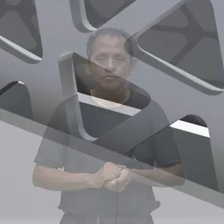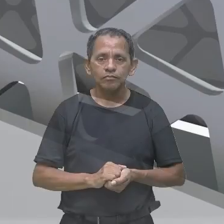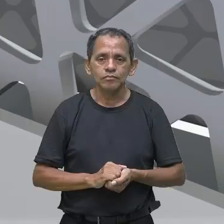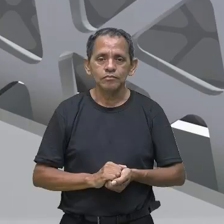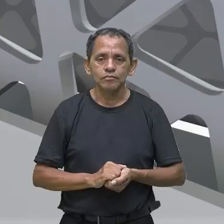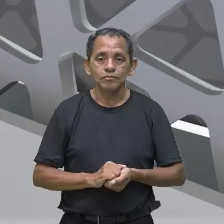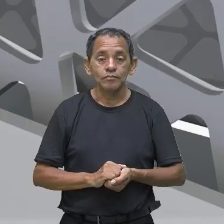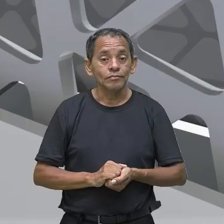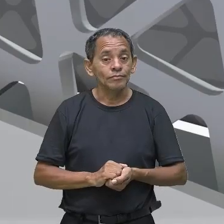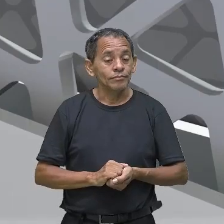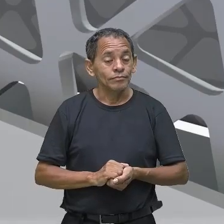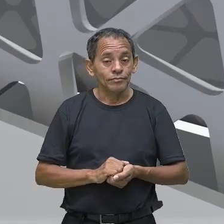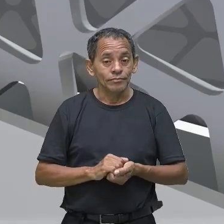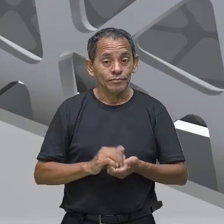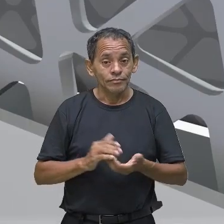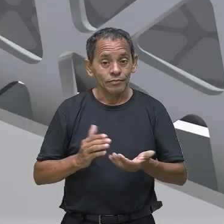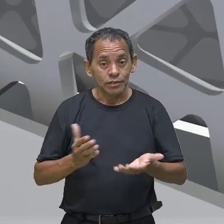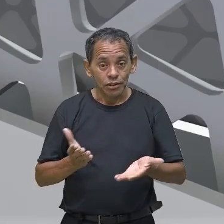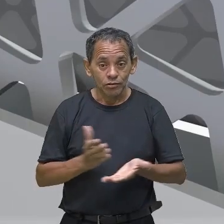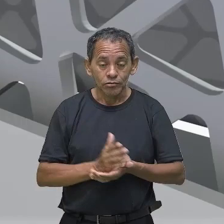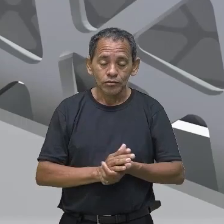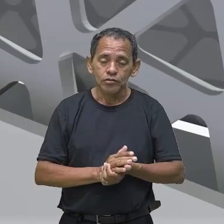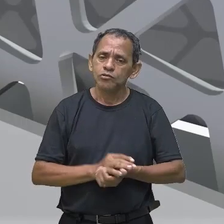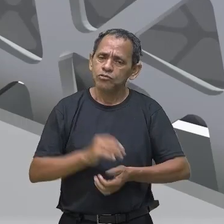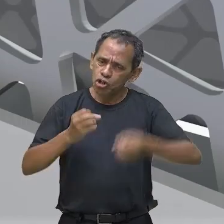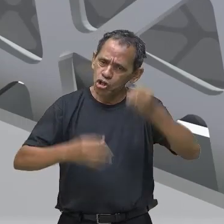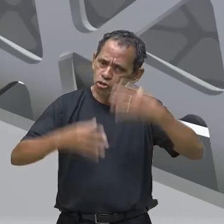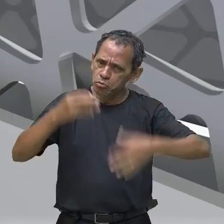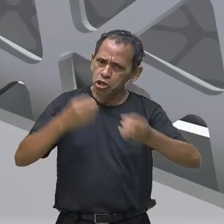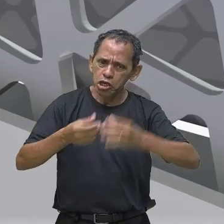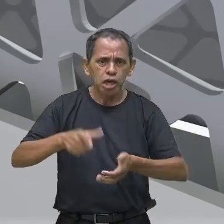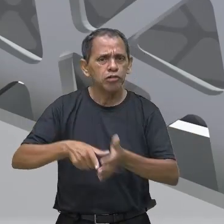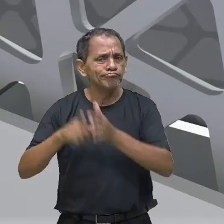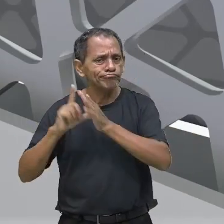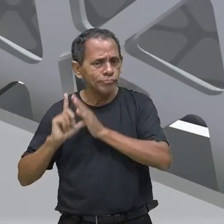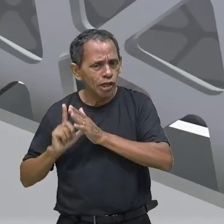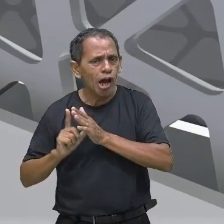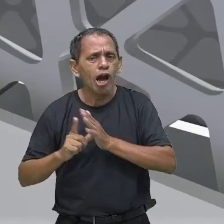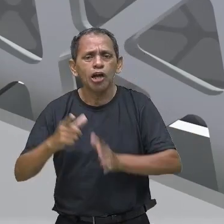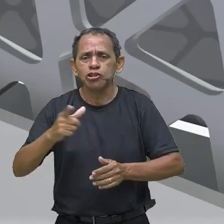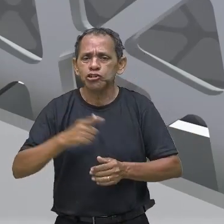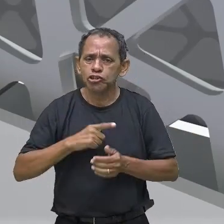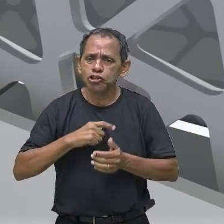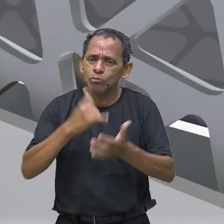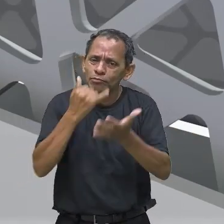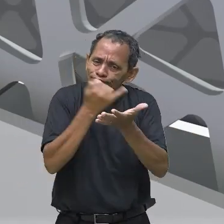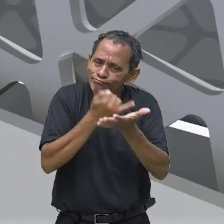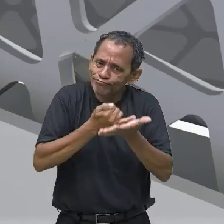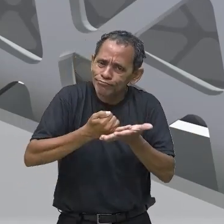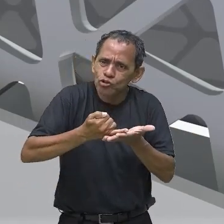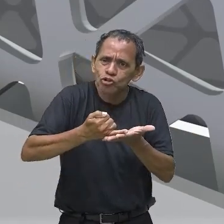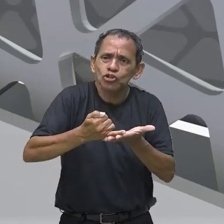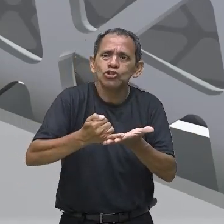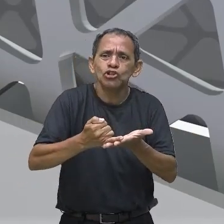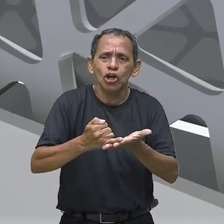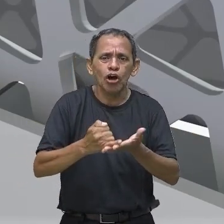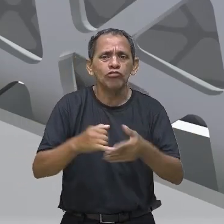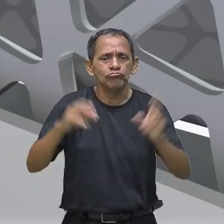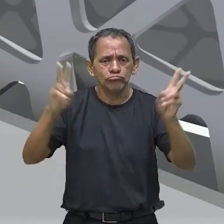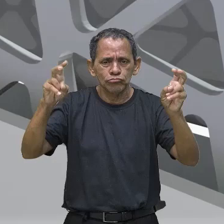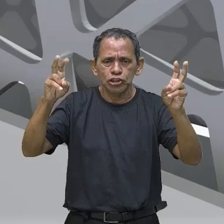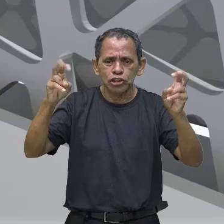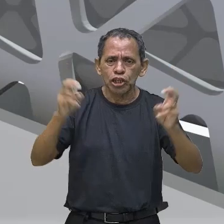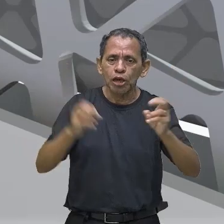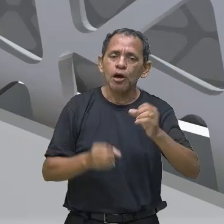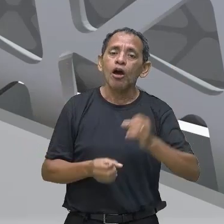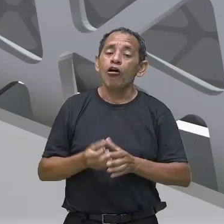Então, como eu já falei para vocês, dei uma introduzida no que vocês irão aprender na aula de hoje.